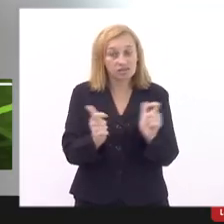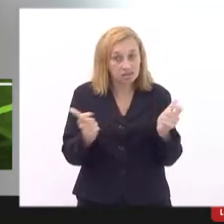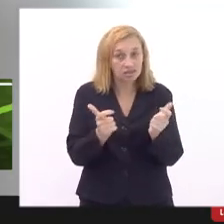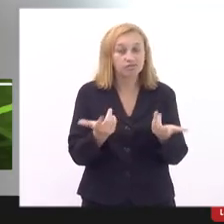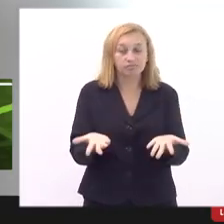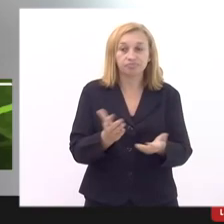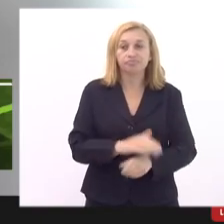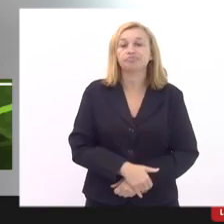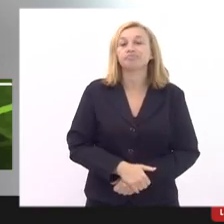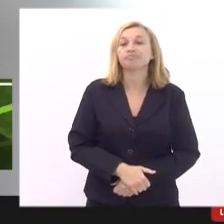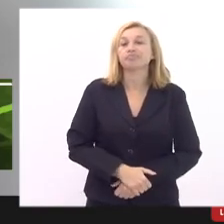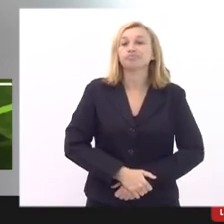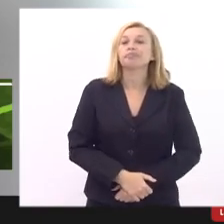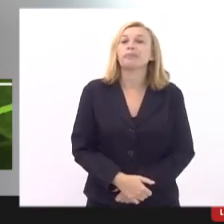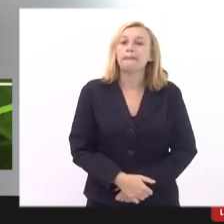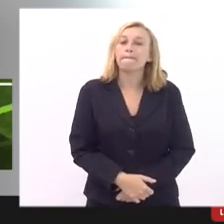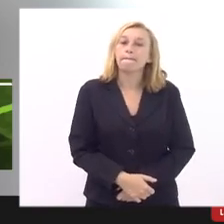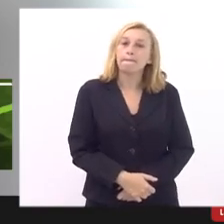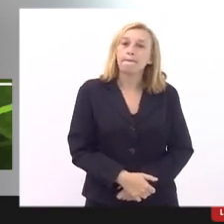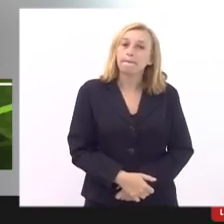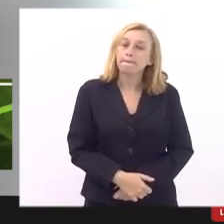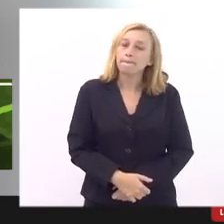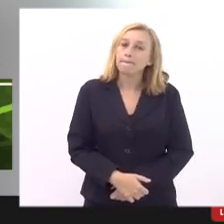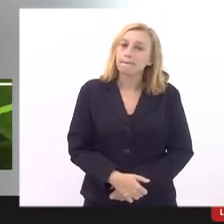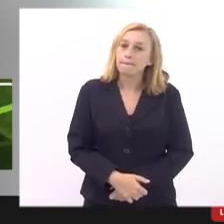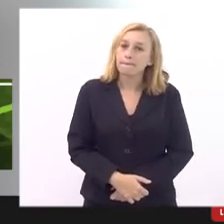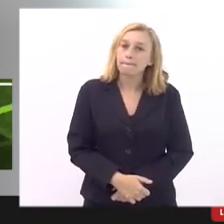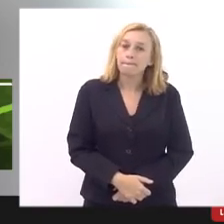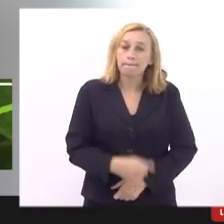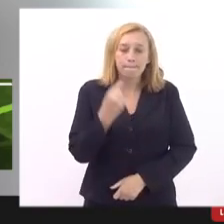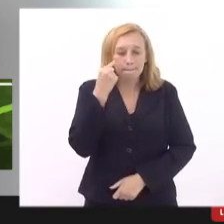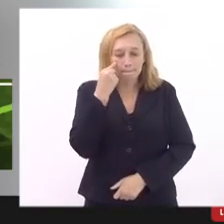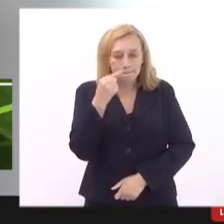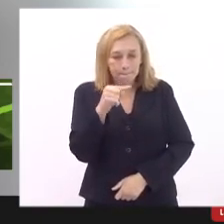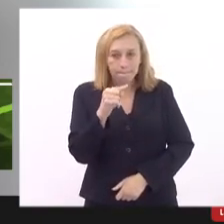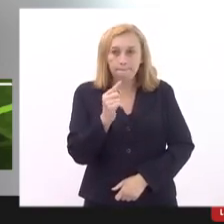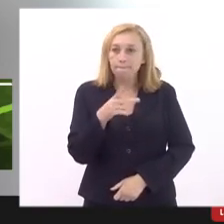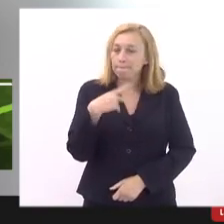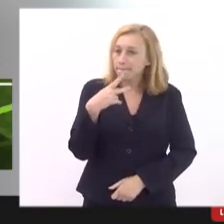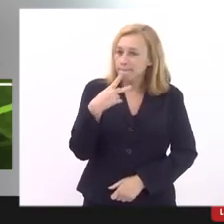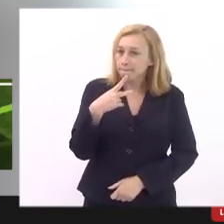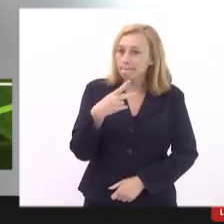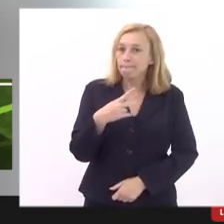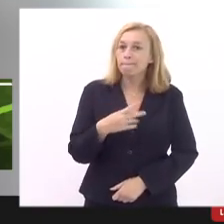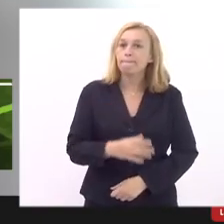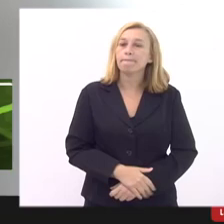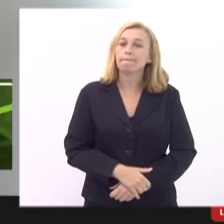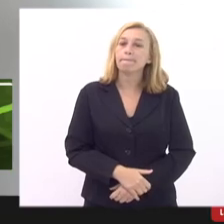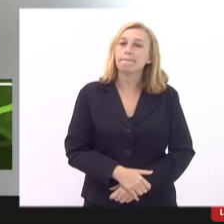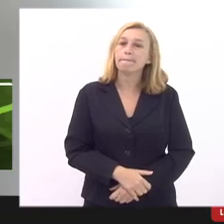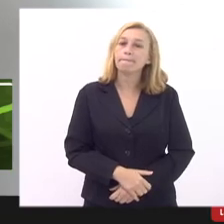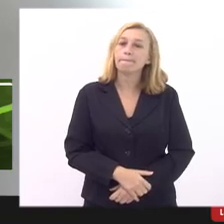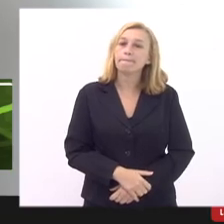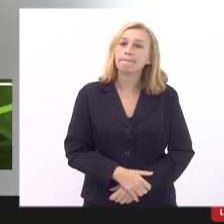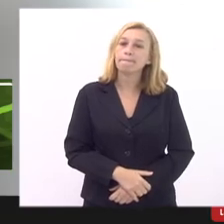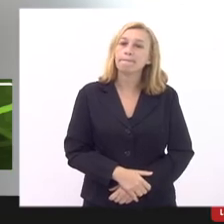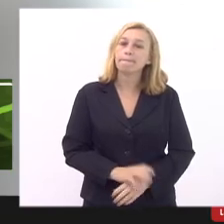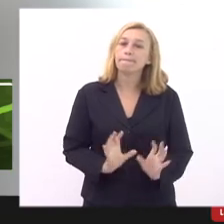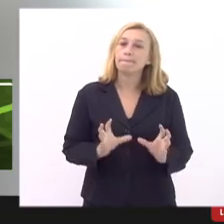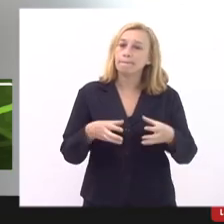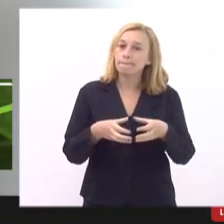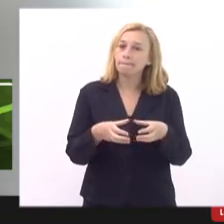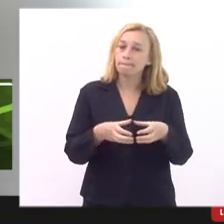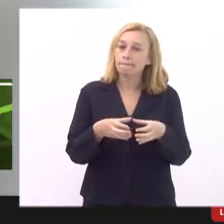do diretor eu vejo aqui e aí falando pelo colegiado a gente teve uma